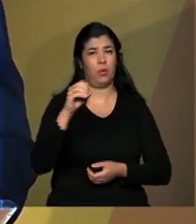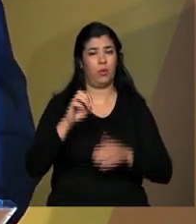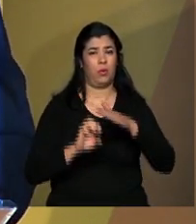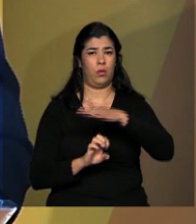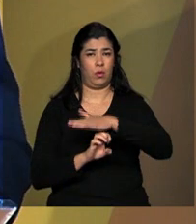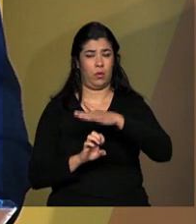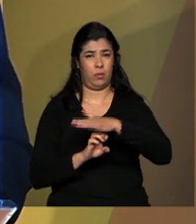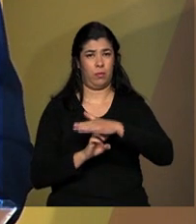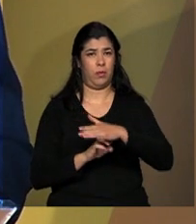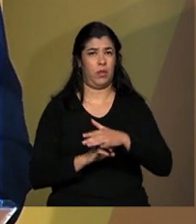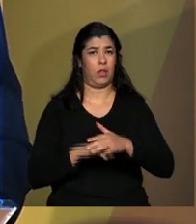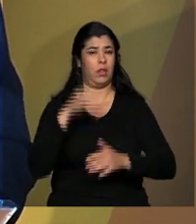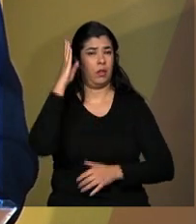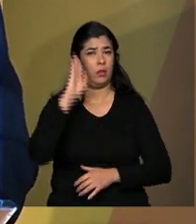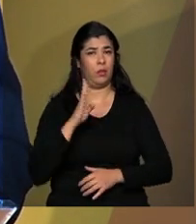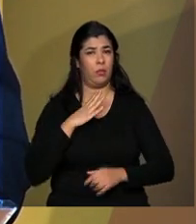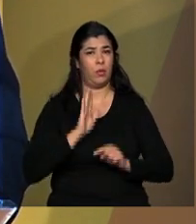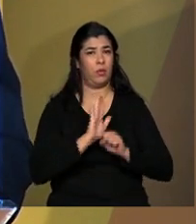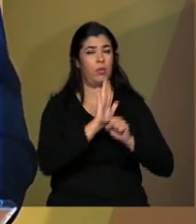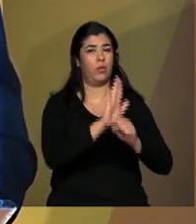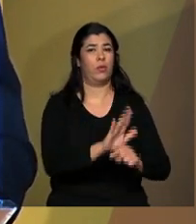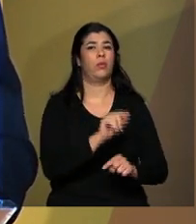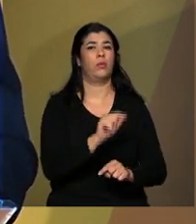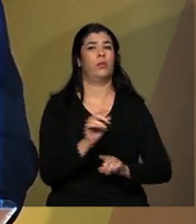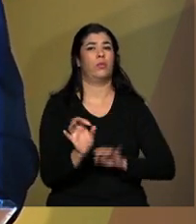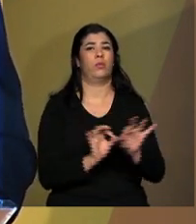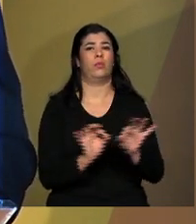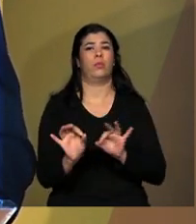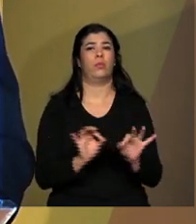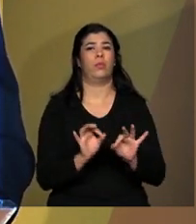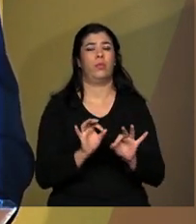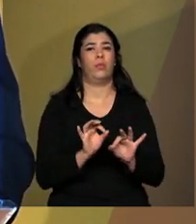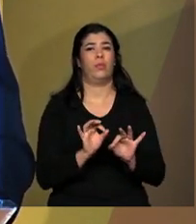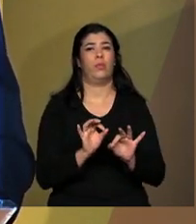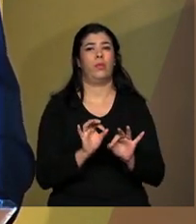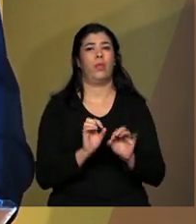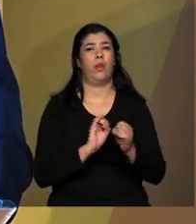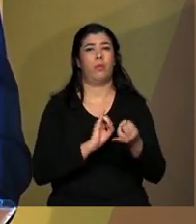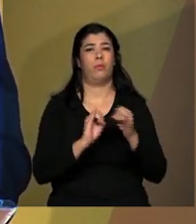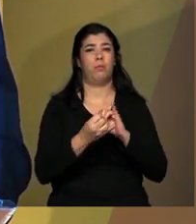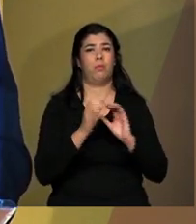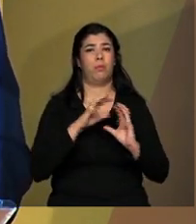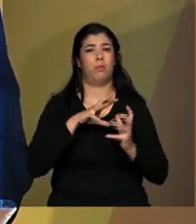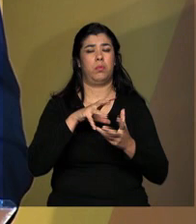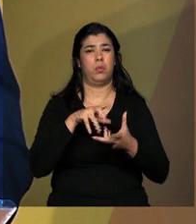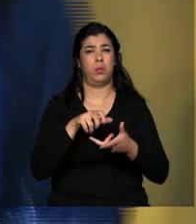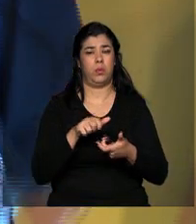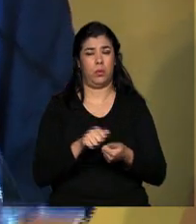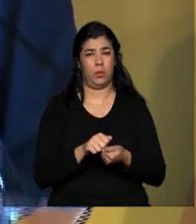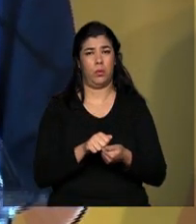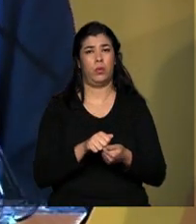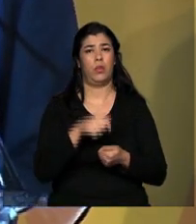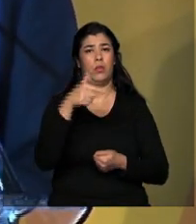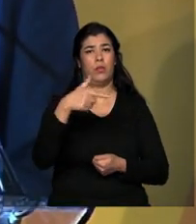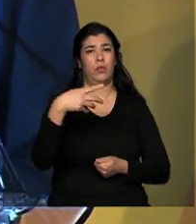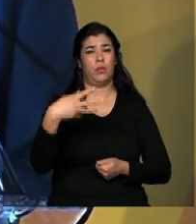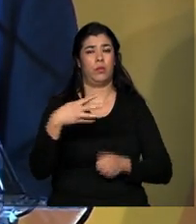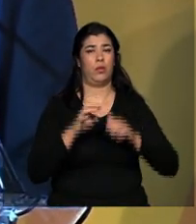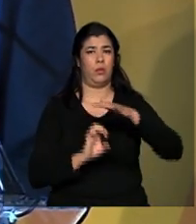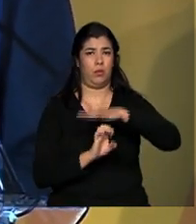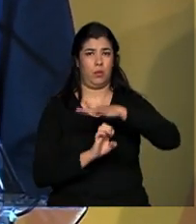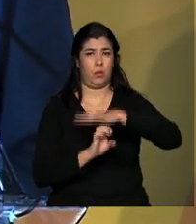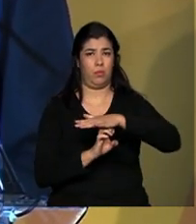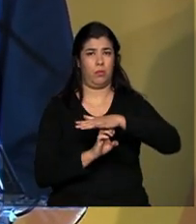de... ajudando a elaborar planos de internacionalização. 24 empresas se localizaram